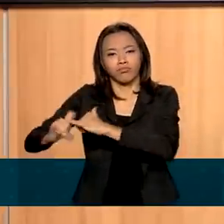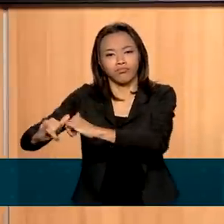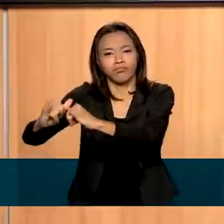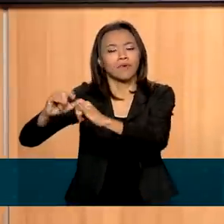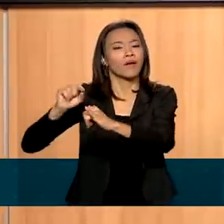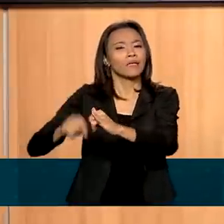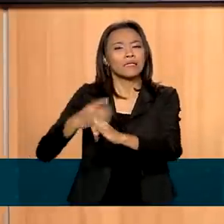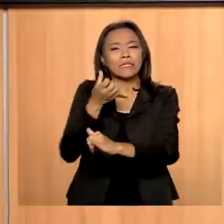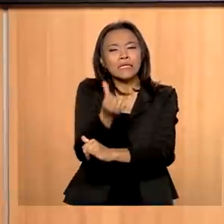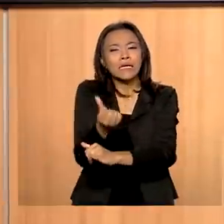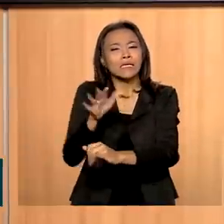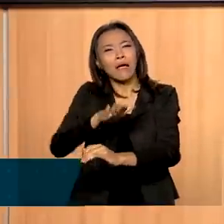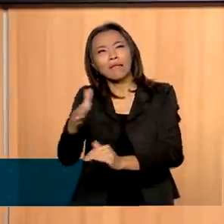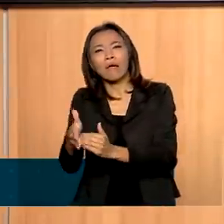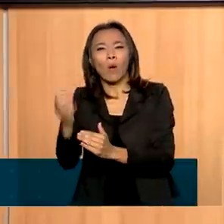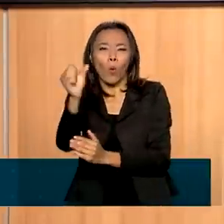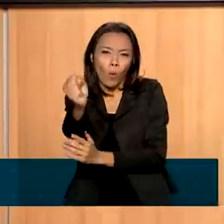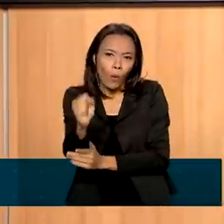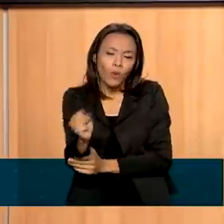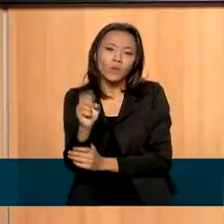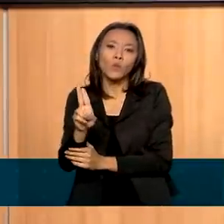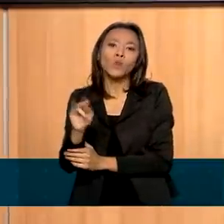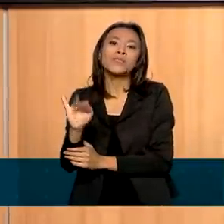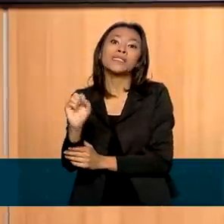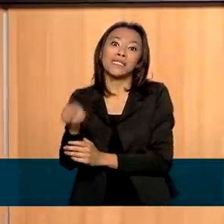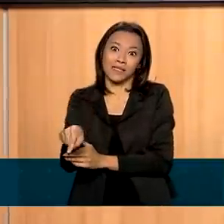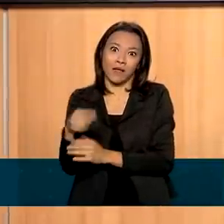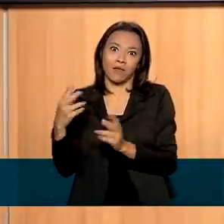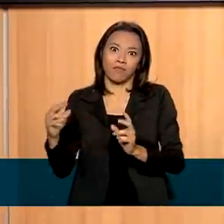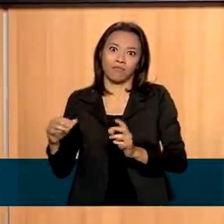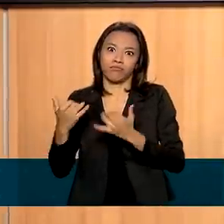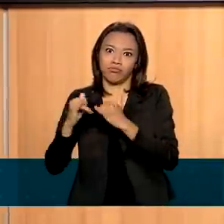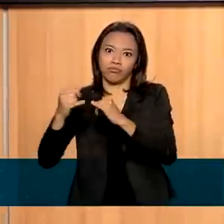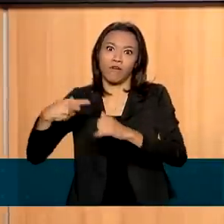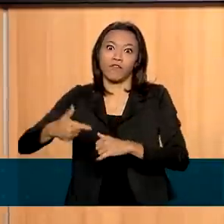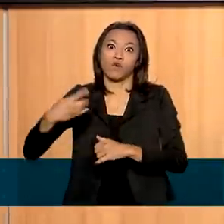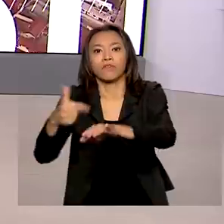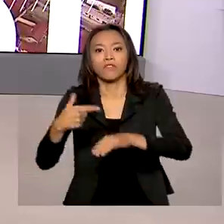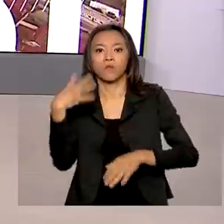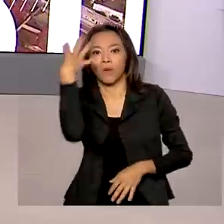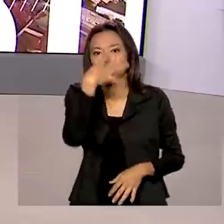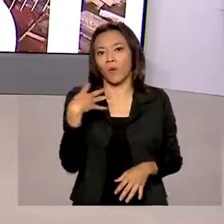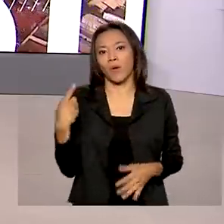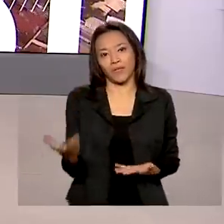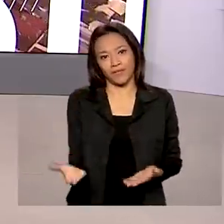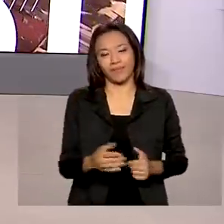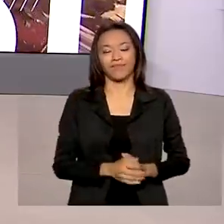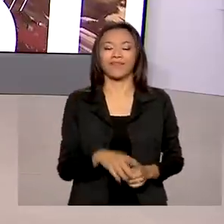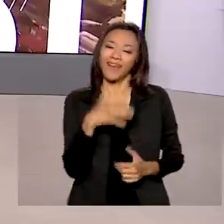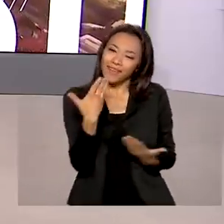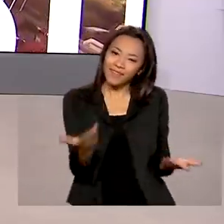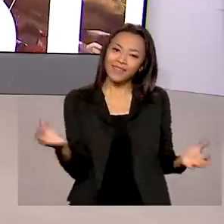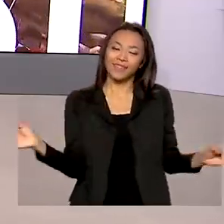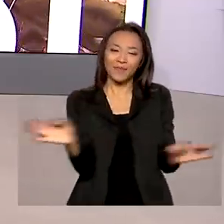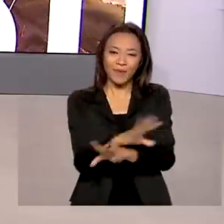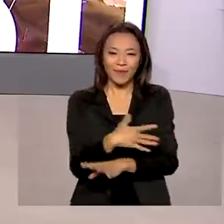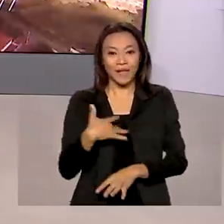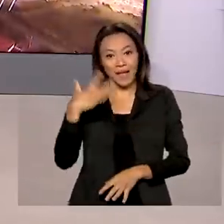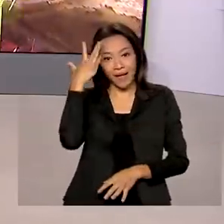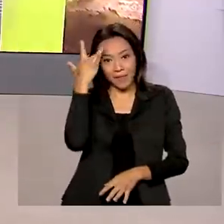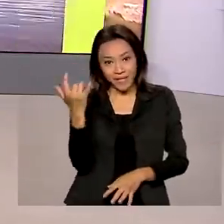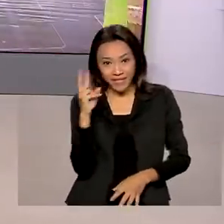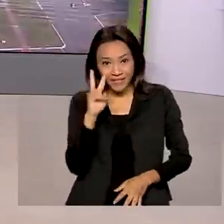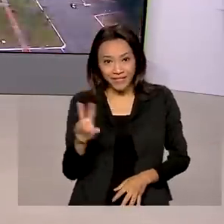6 a 8 pequenas centrais hidrelétricas funcionando 24 horas. É isso, a gente fica por aqui, nos vemos